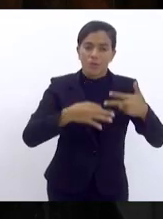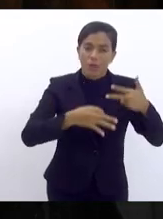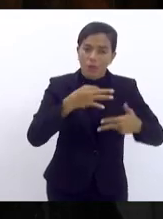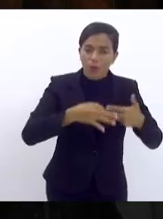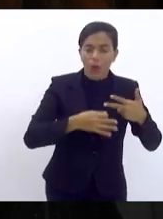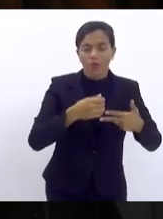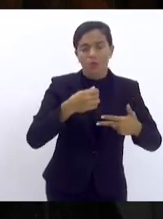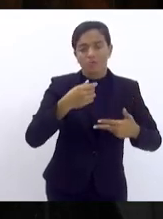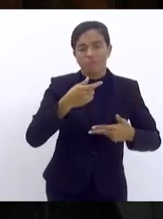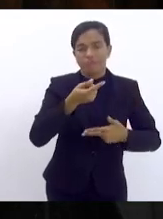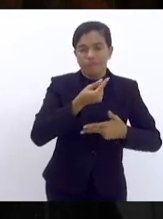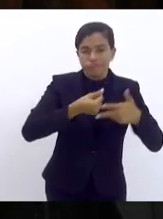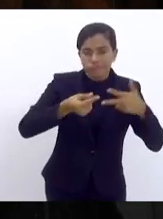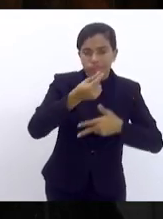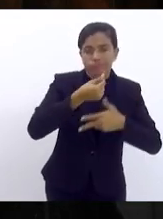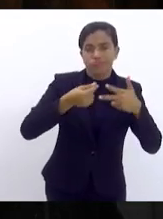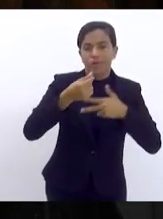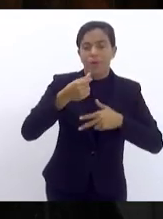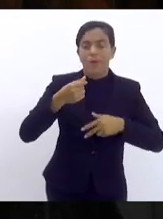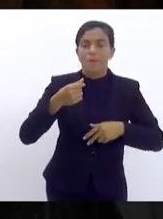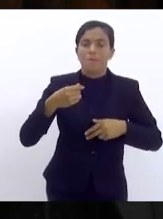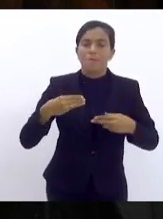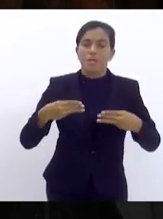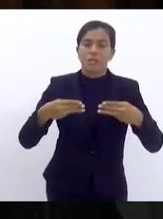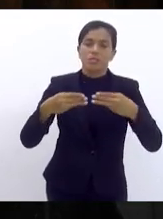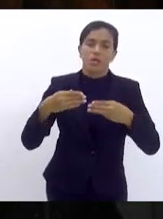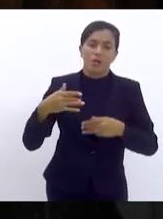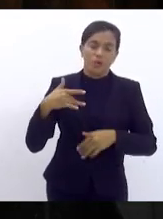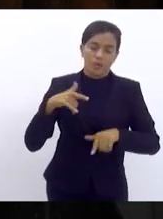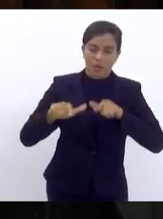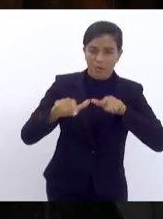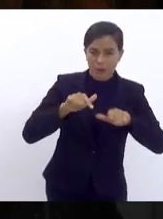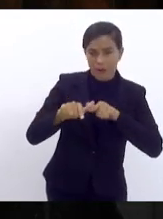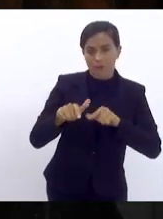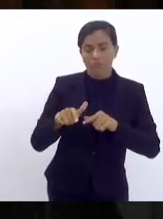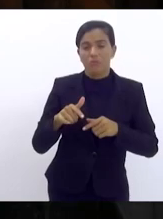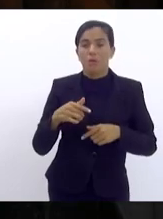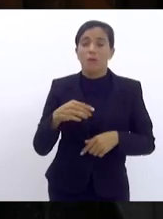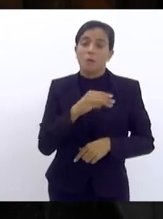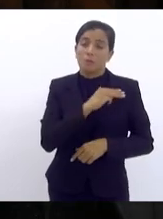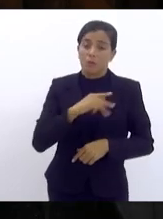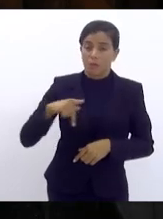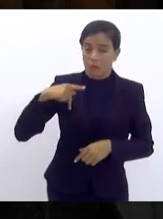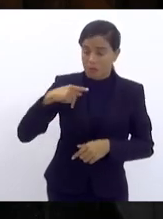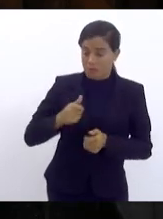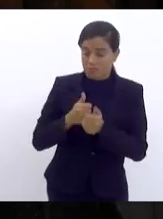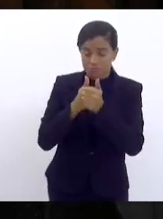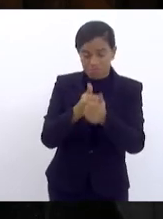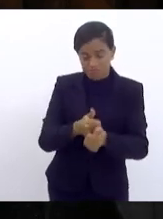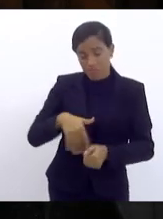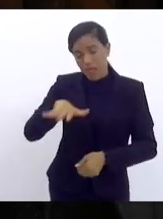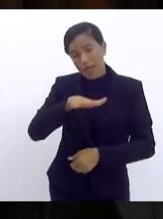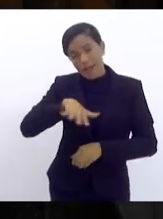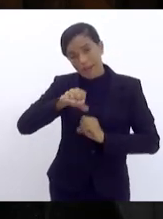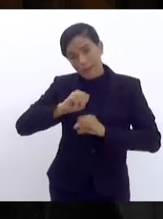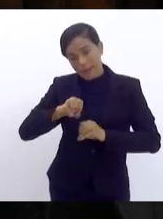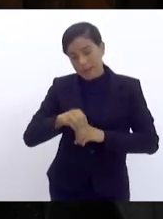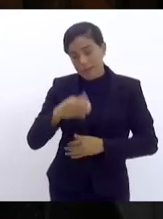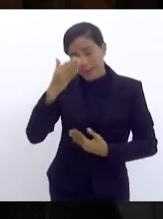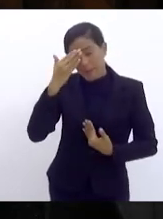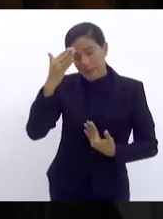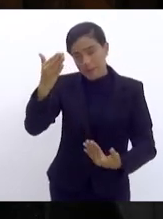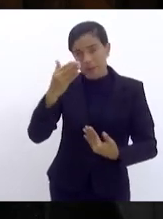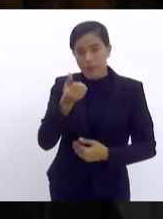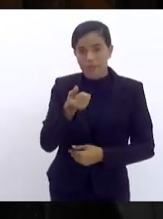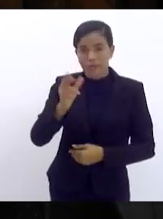Ministério Público do Trabalho Delegacias do Trabalho e Ministério Público que acompanha a área de educação muito